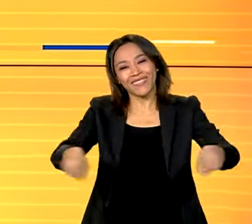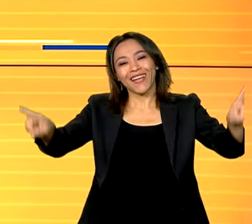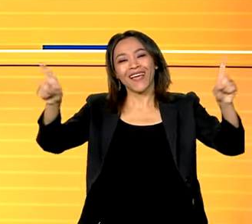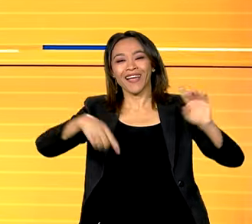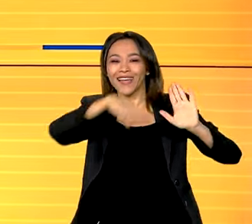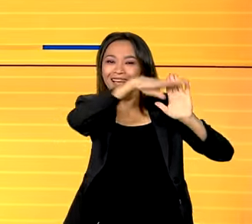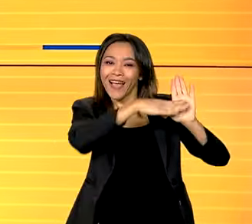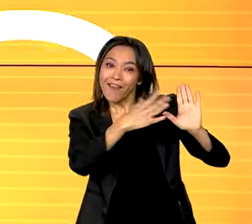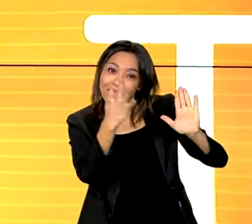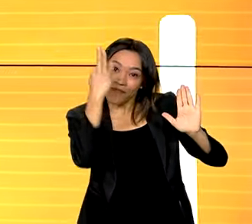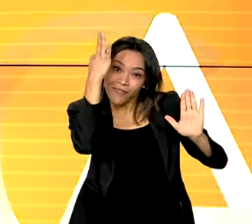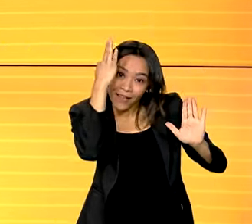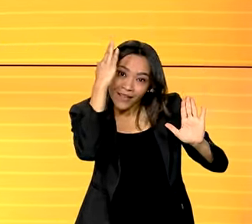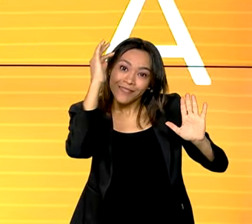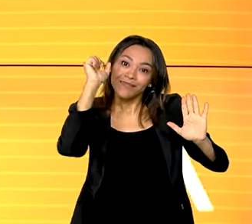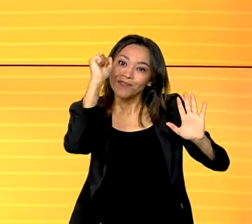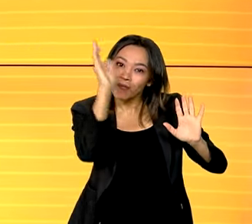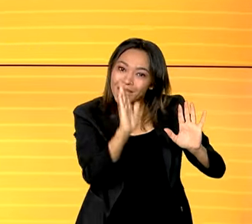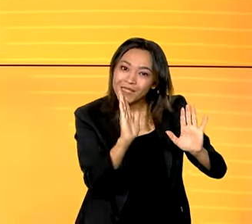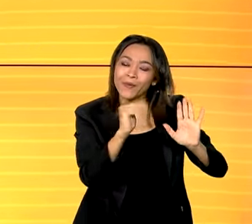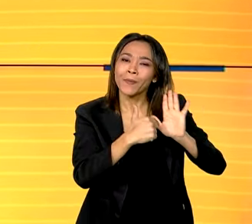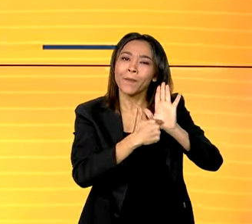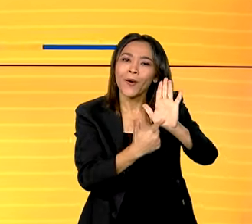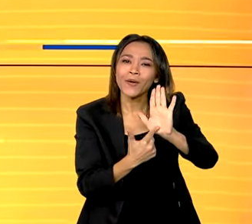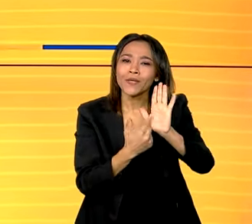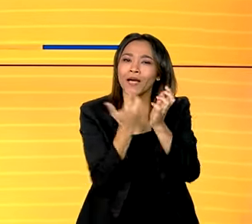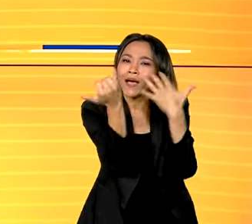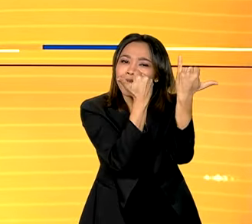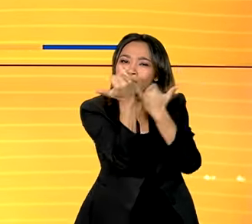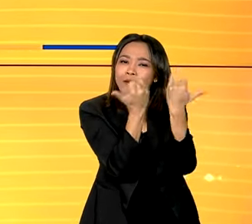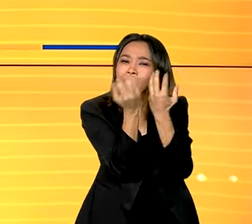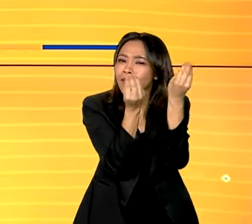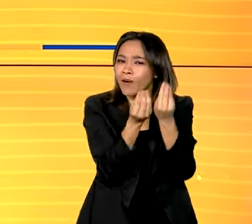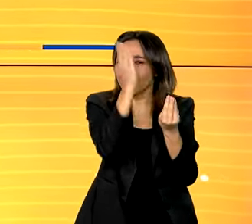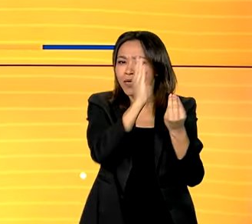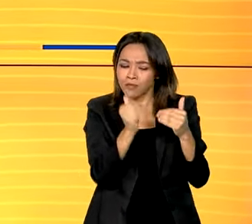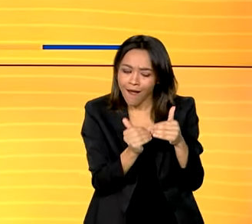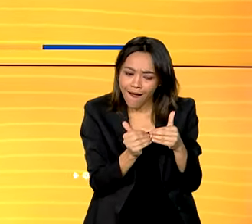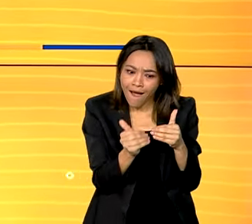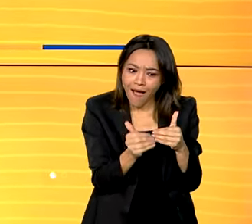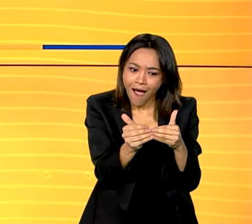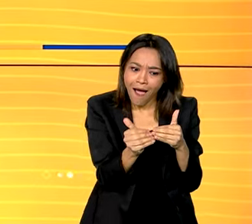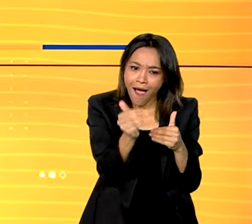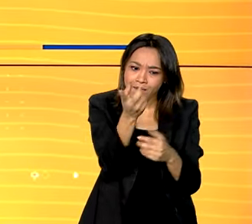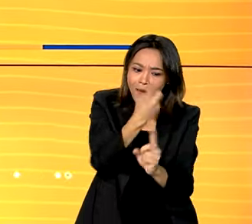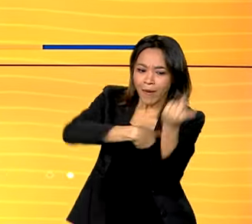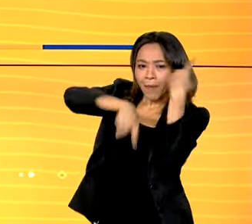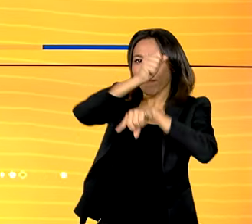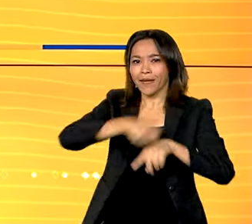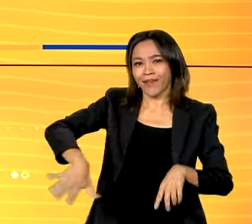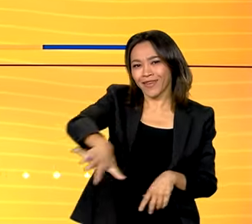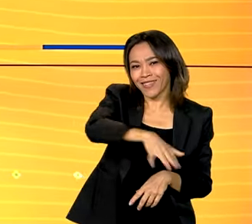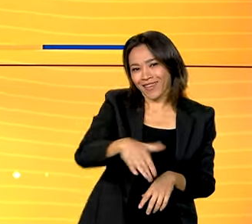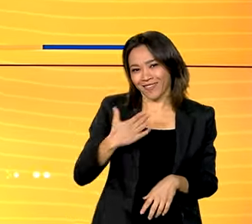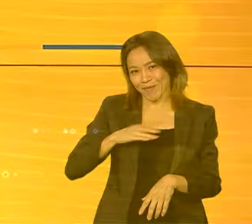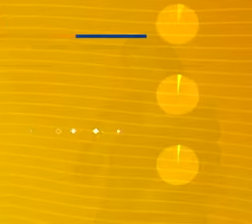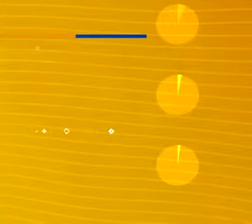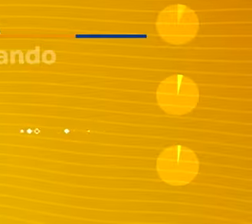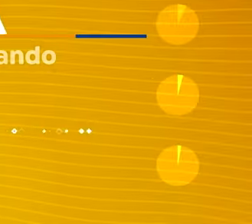Fé no Brasil, com as notícias que mostram como o país está avançando em diversas áreas. A gente volta em instantes.